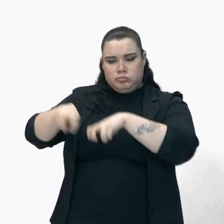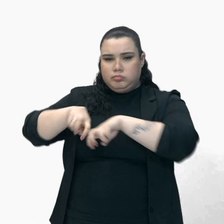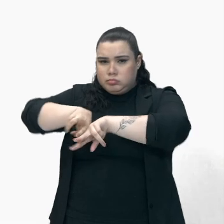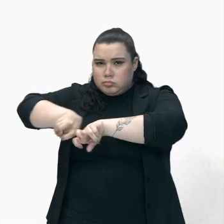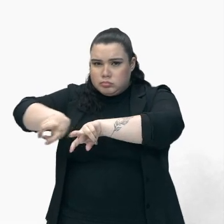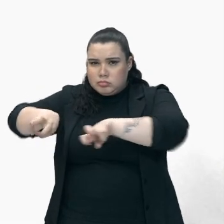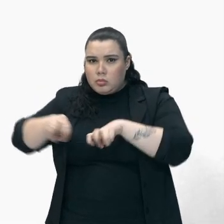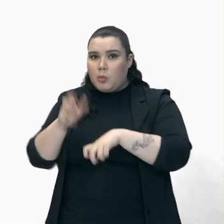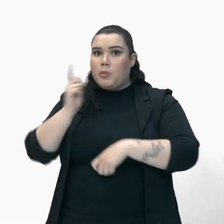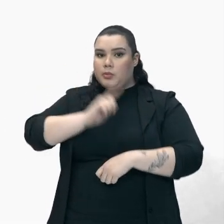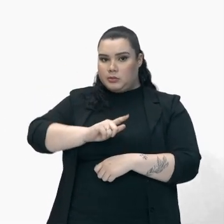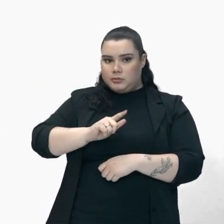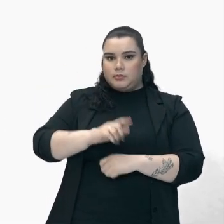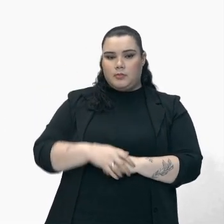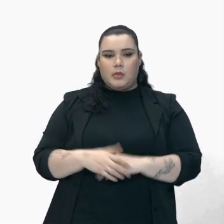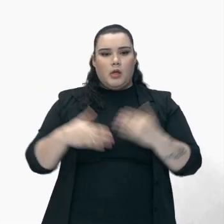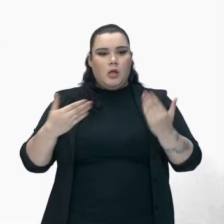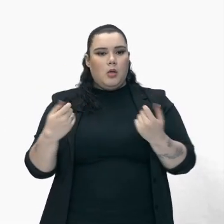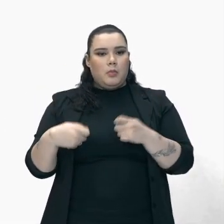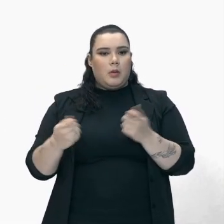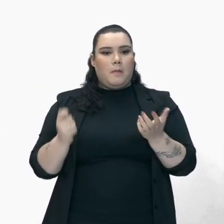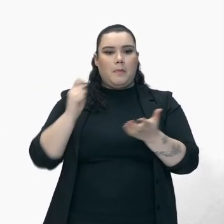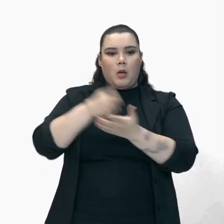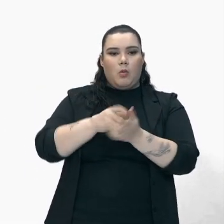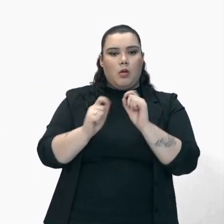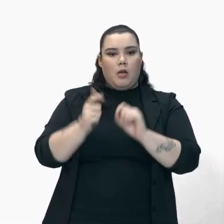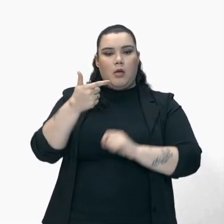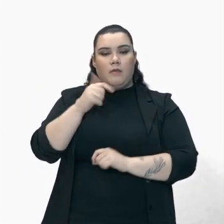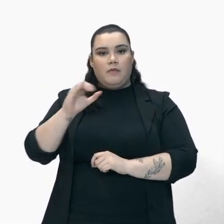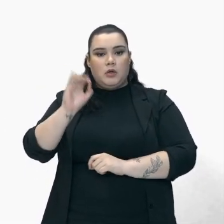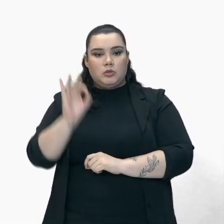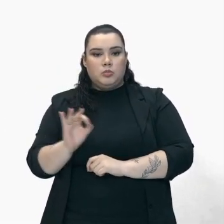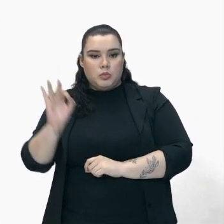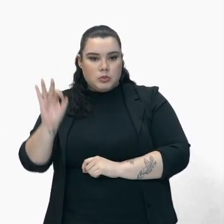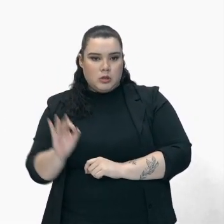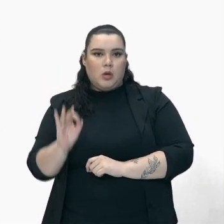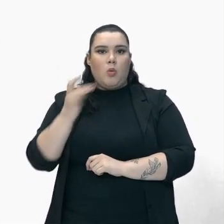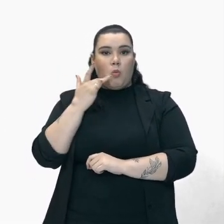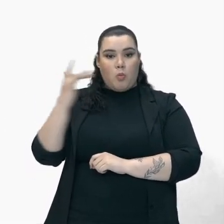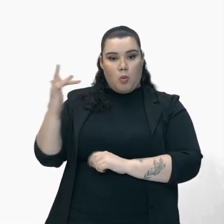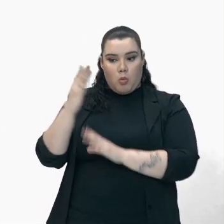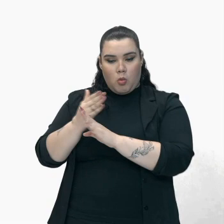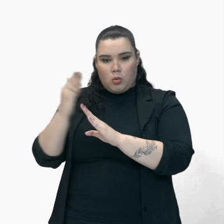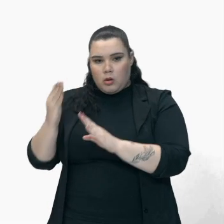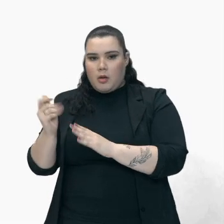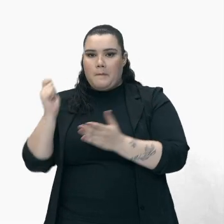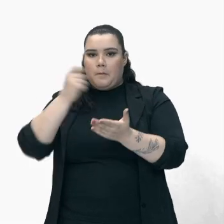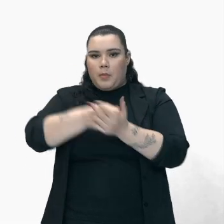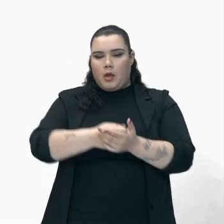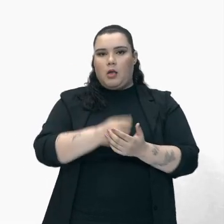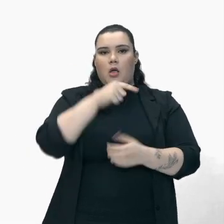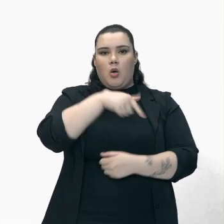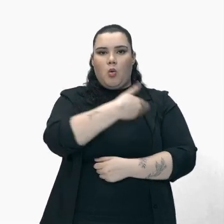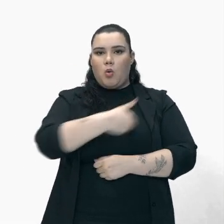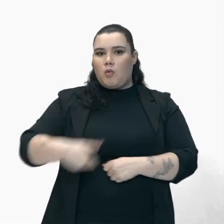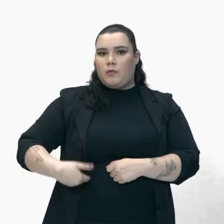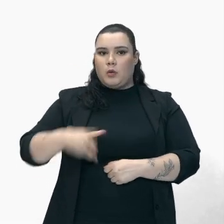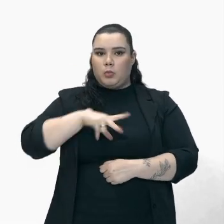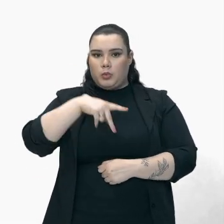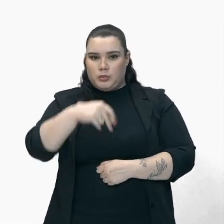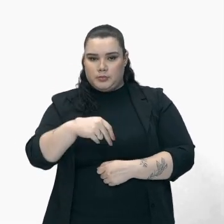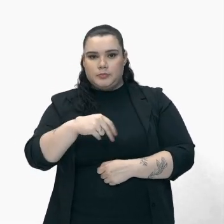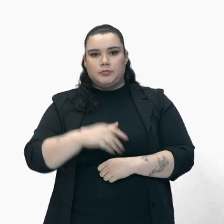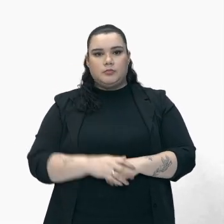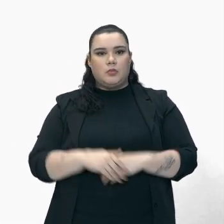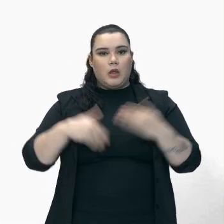seja 20% de todo o ouro Encontrado Acabava nos cofres Portugueses Adiante gente Vamos lá Julgando que